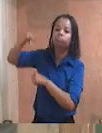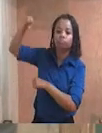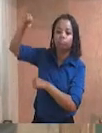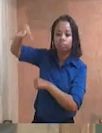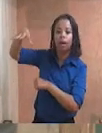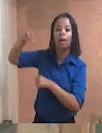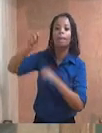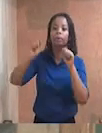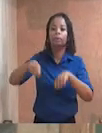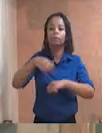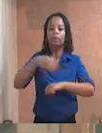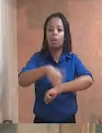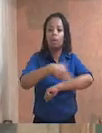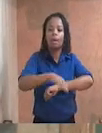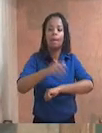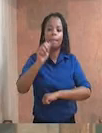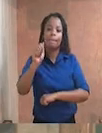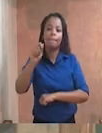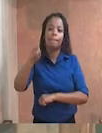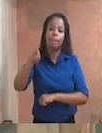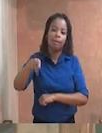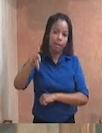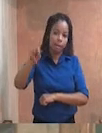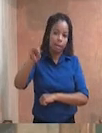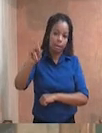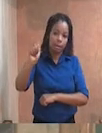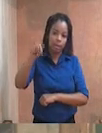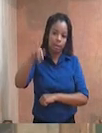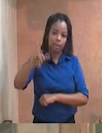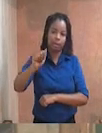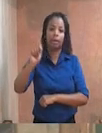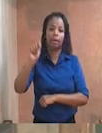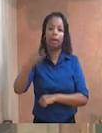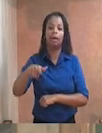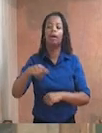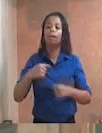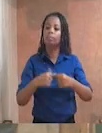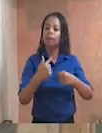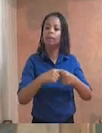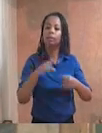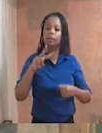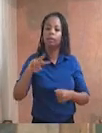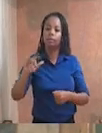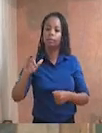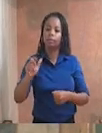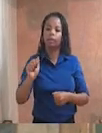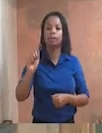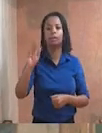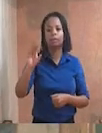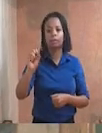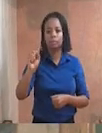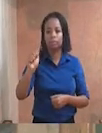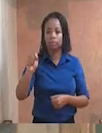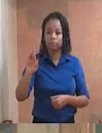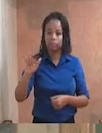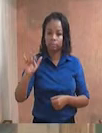Paraná-Piacaba, localizada na Vila Rosário, segundo distrito deste município. Indicação número